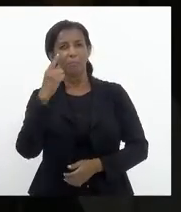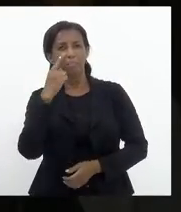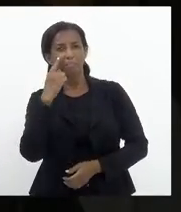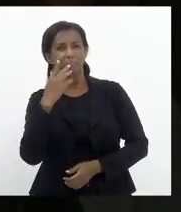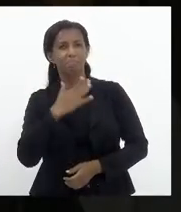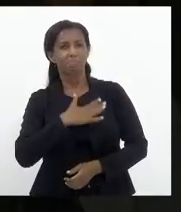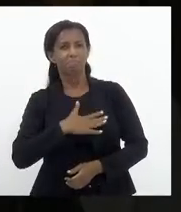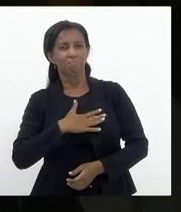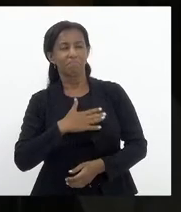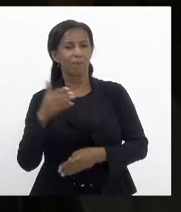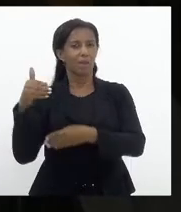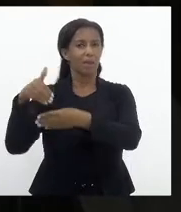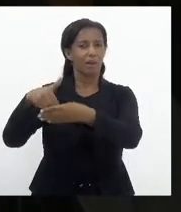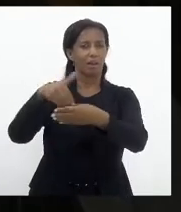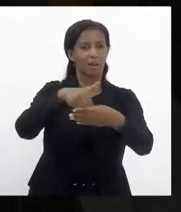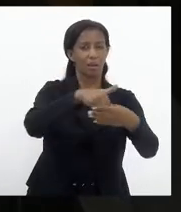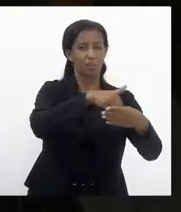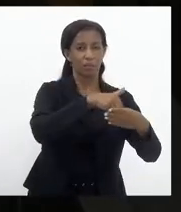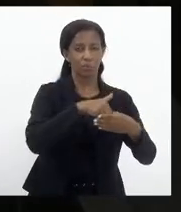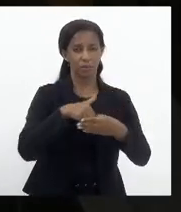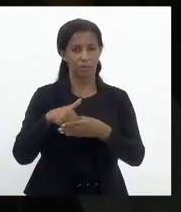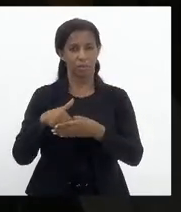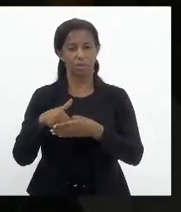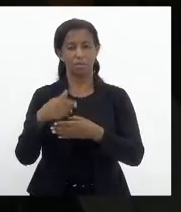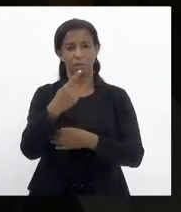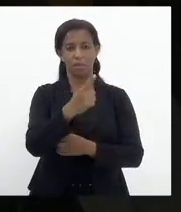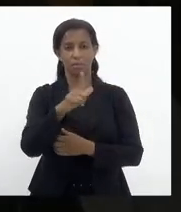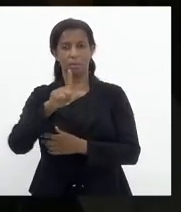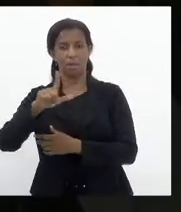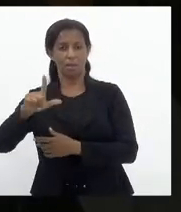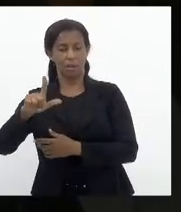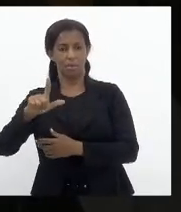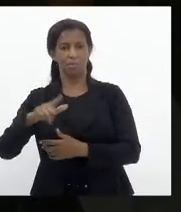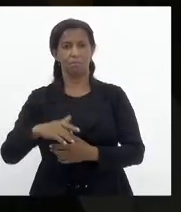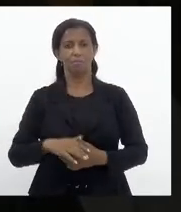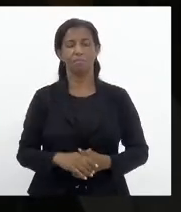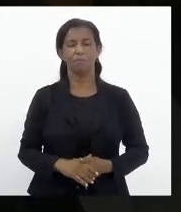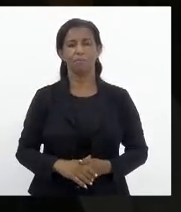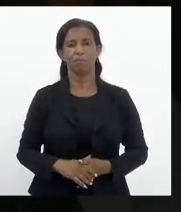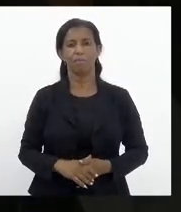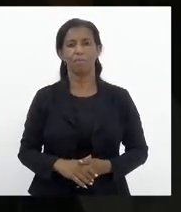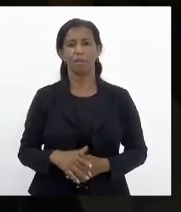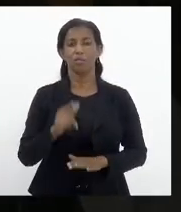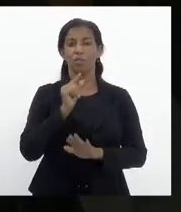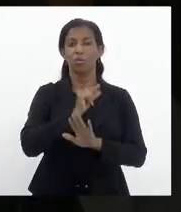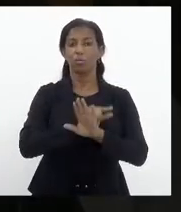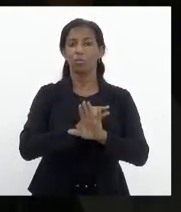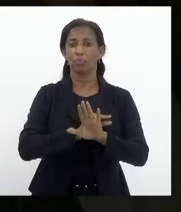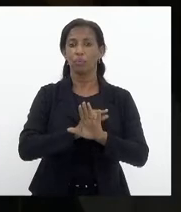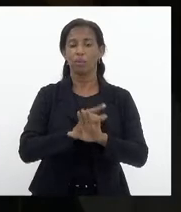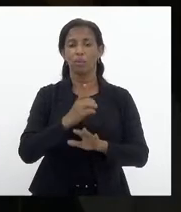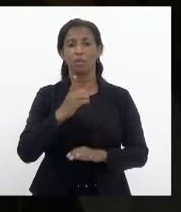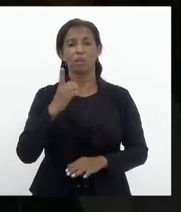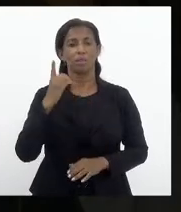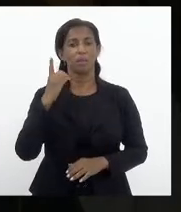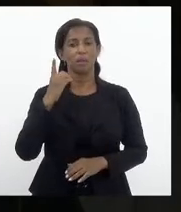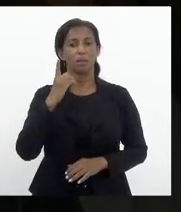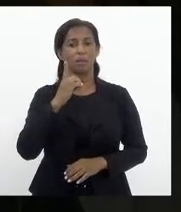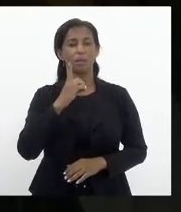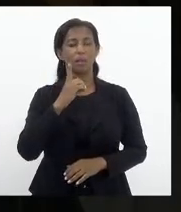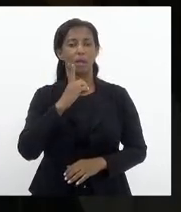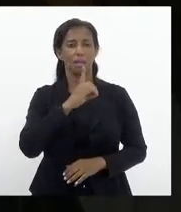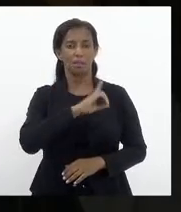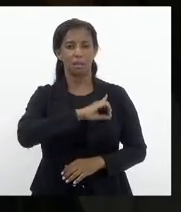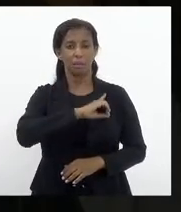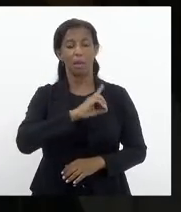desse meritoso projeto de lei de autoria da deputada Marta